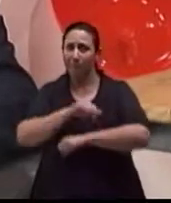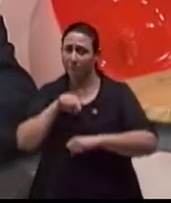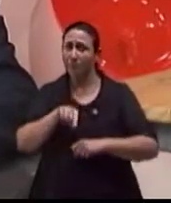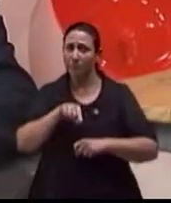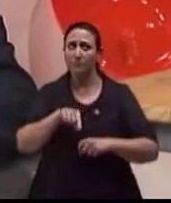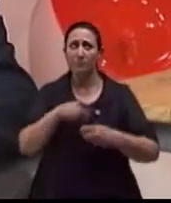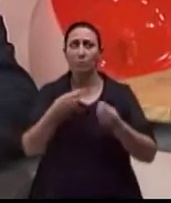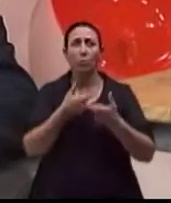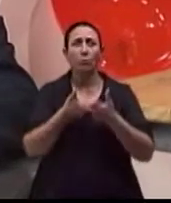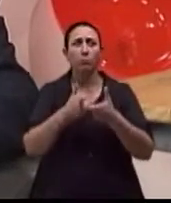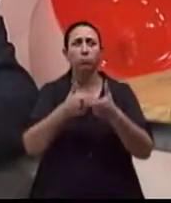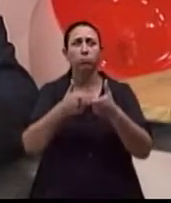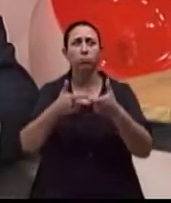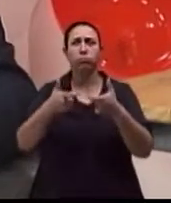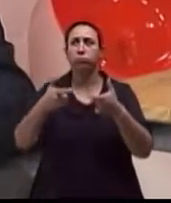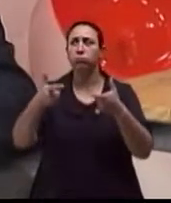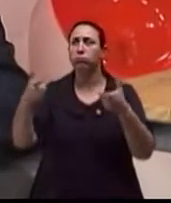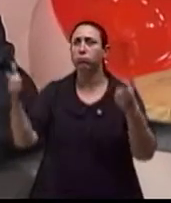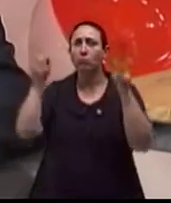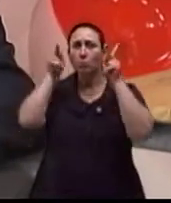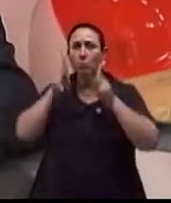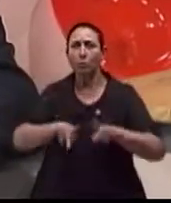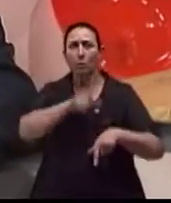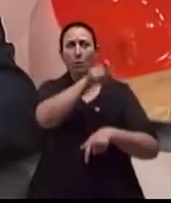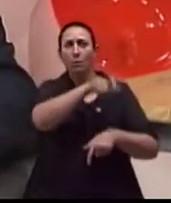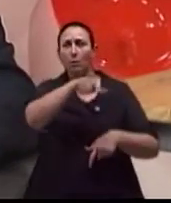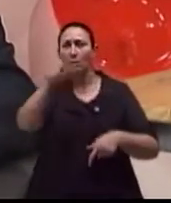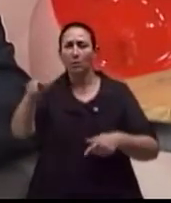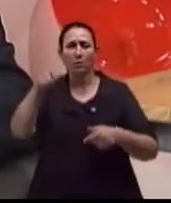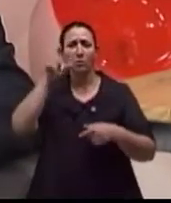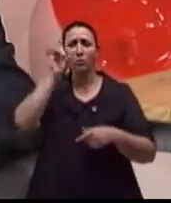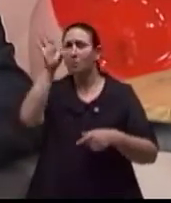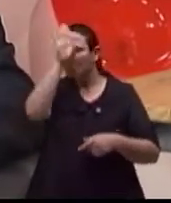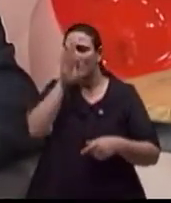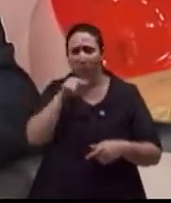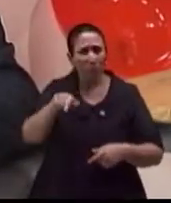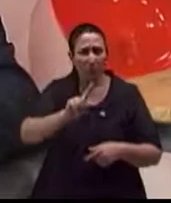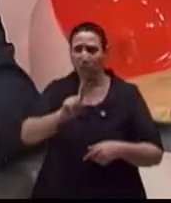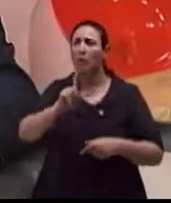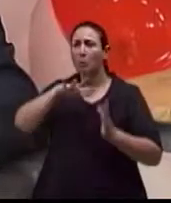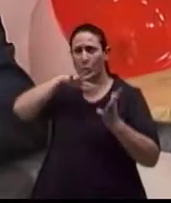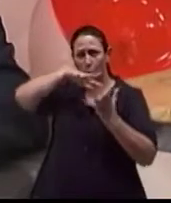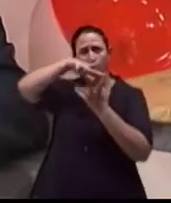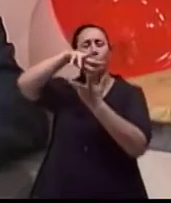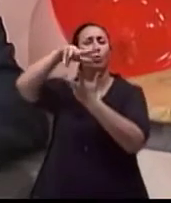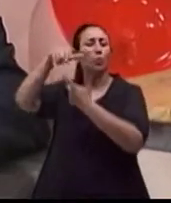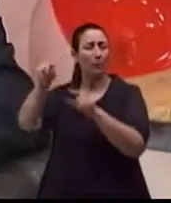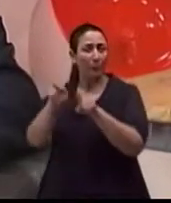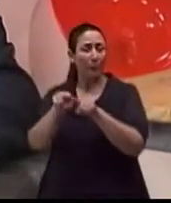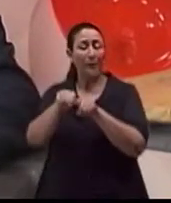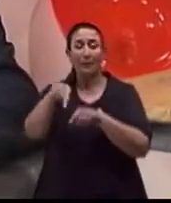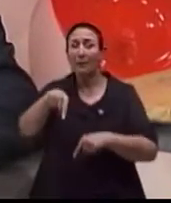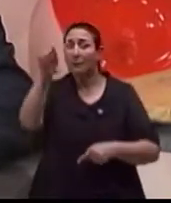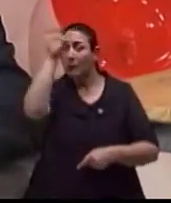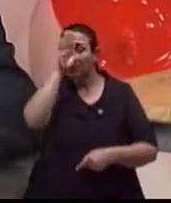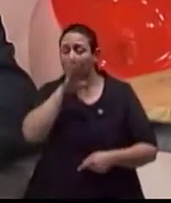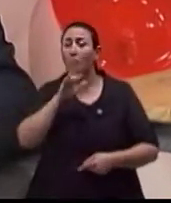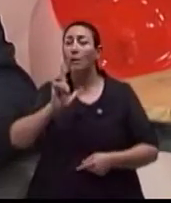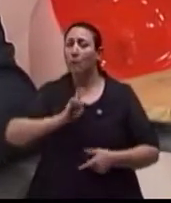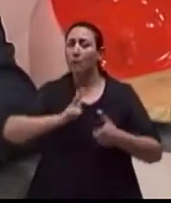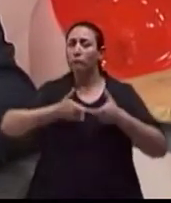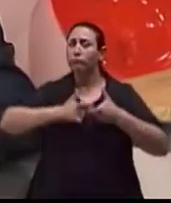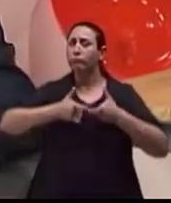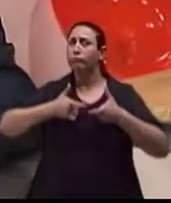uma epidemia, né? Ele está disseminado em todos os países. O Brasil, inclusive, é um país onde vem aumentando o número do